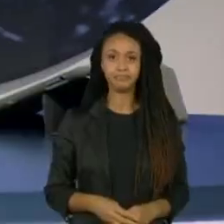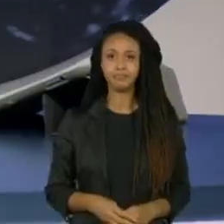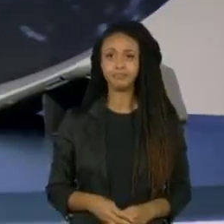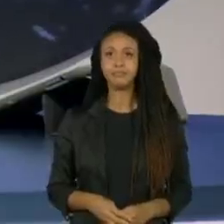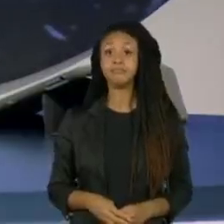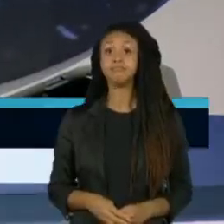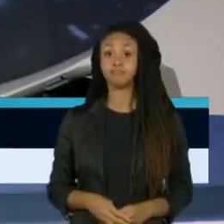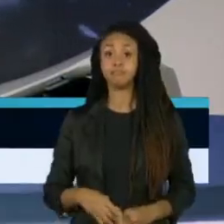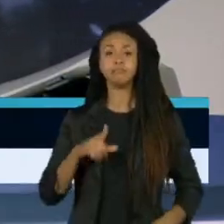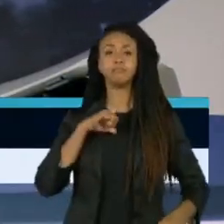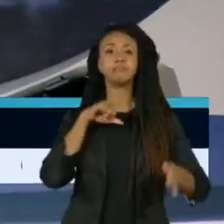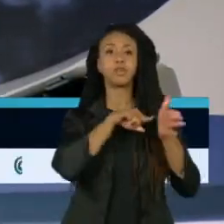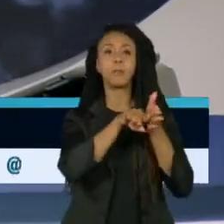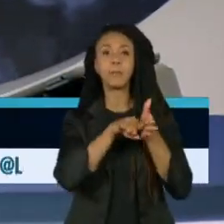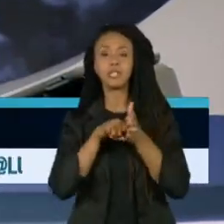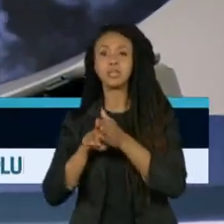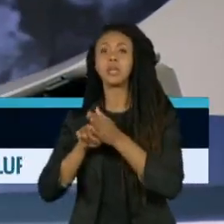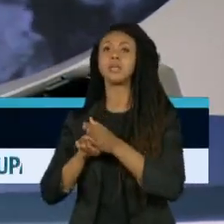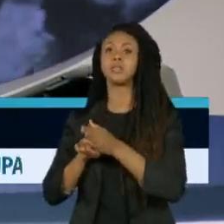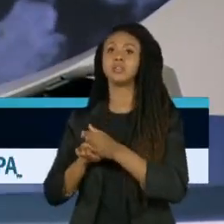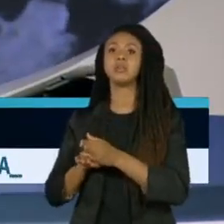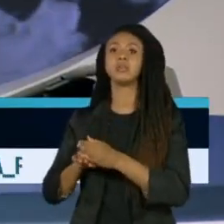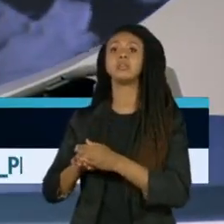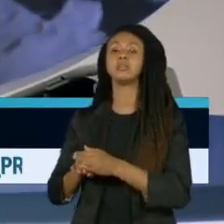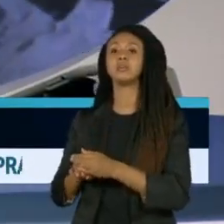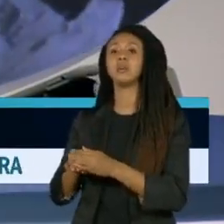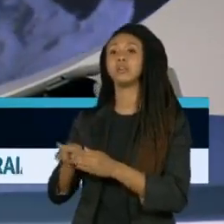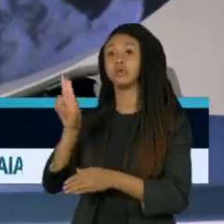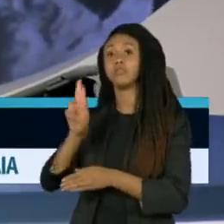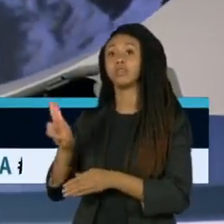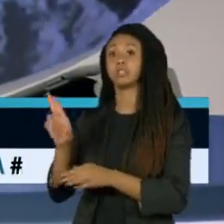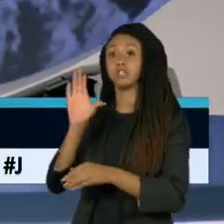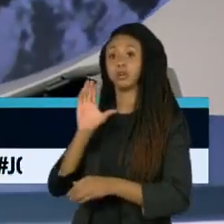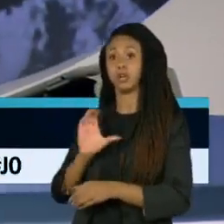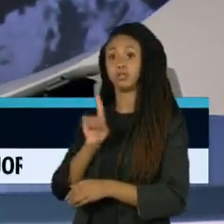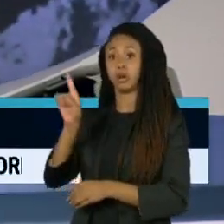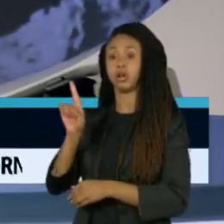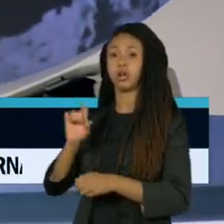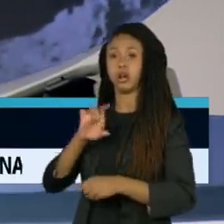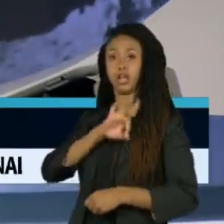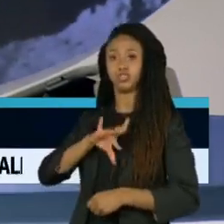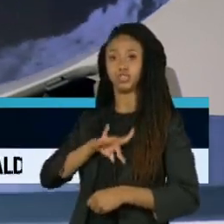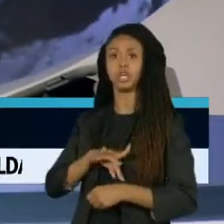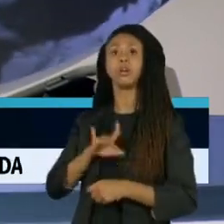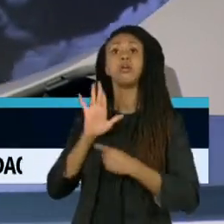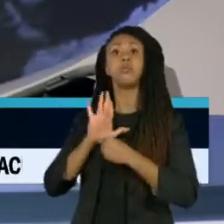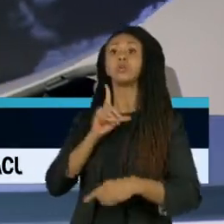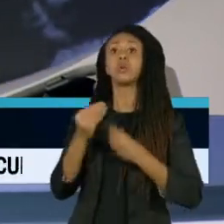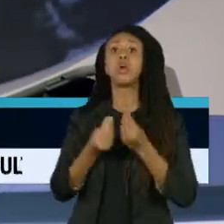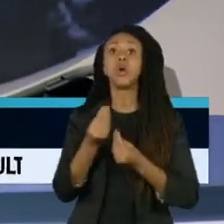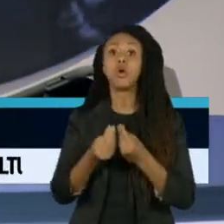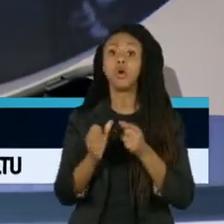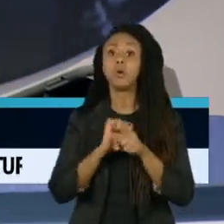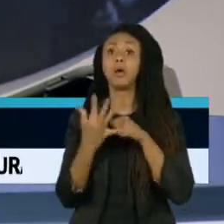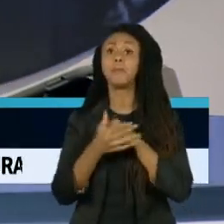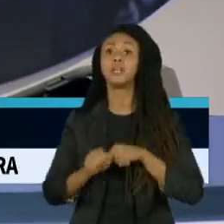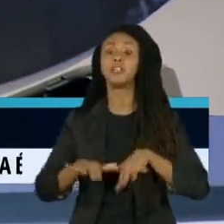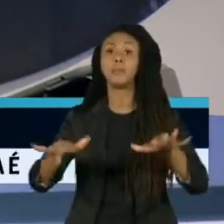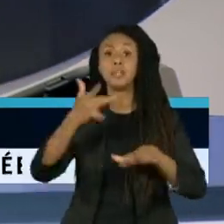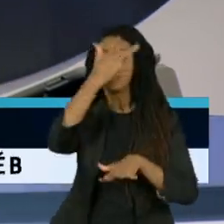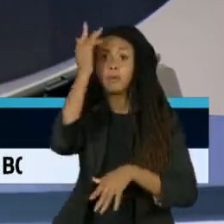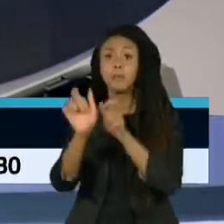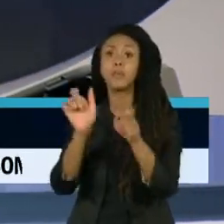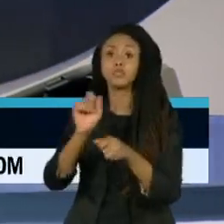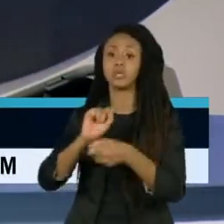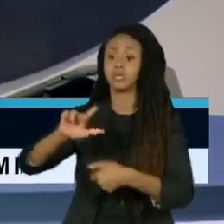Pesquisa feita pela Universidade Católica do Chile mostra como a pandemia ajudou a piorar a vida de milhões de latino